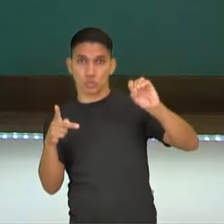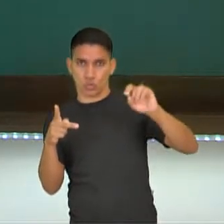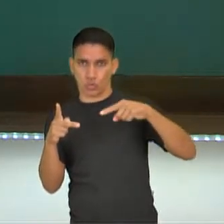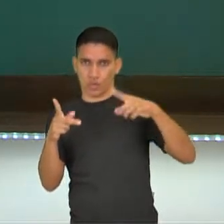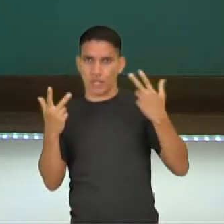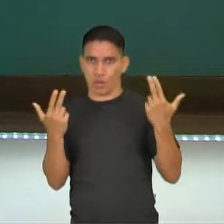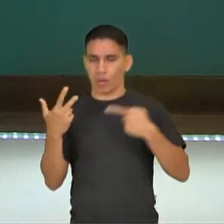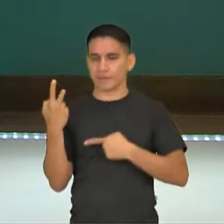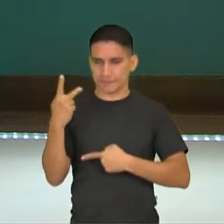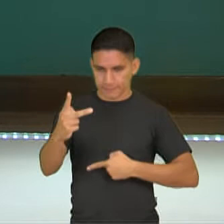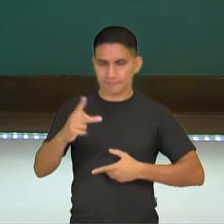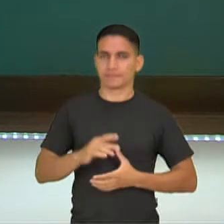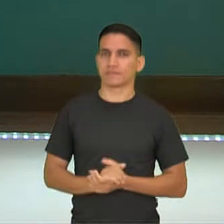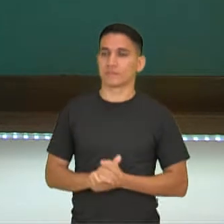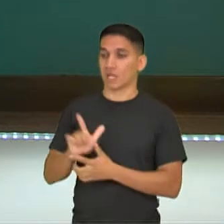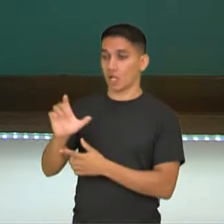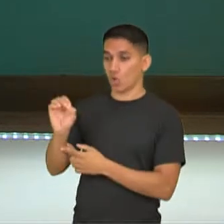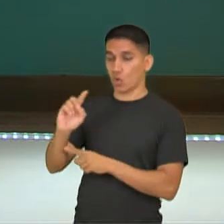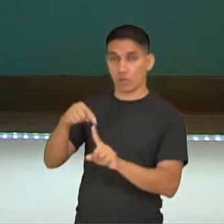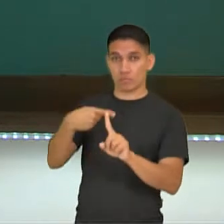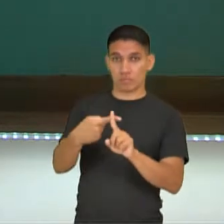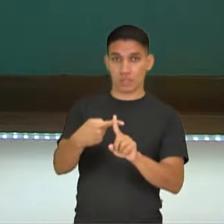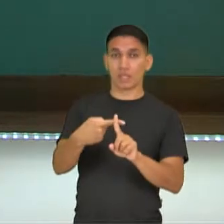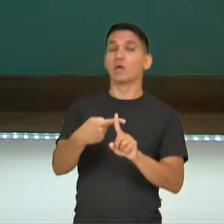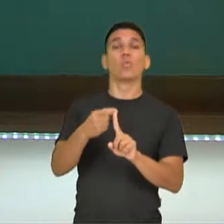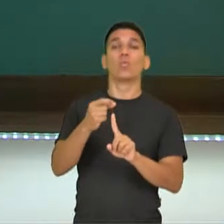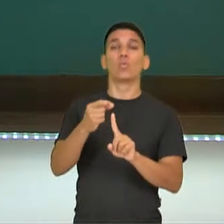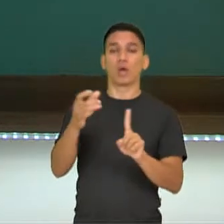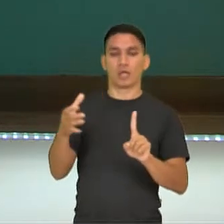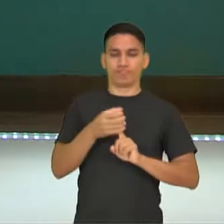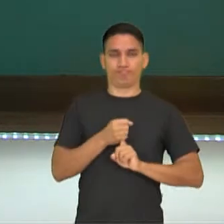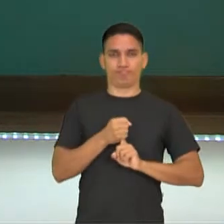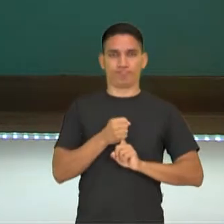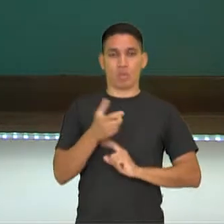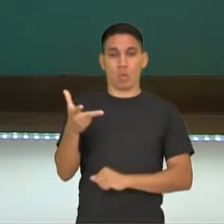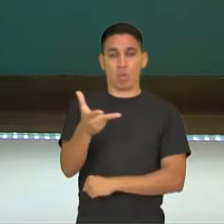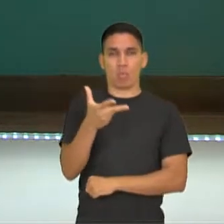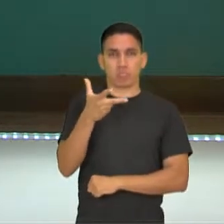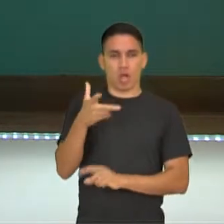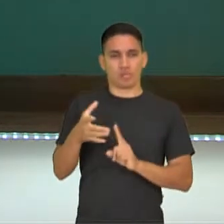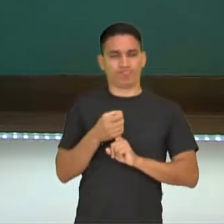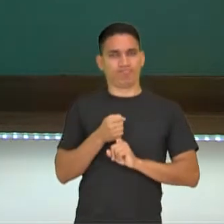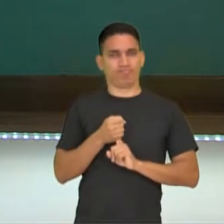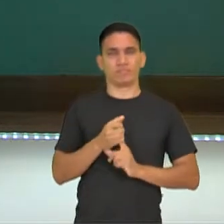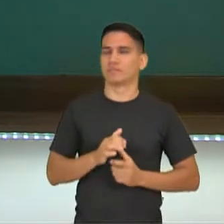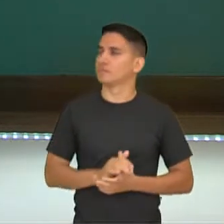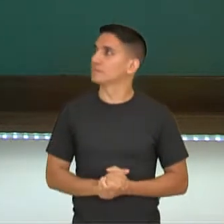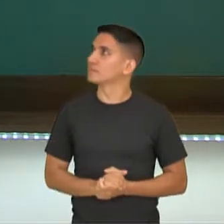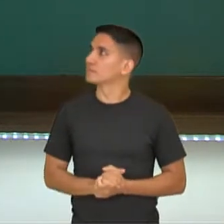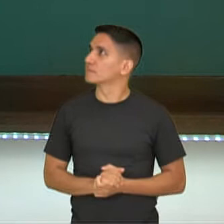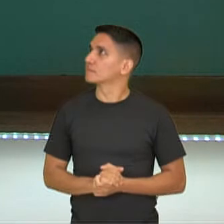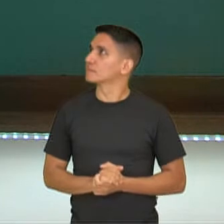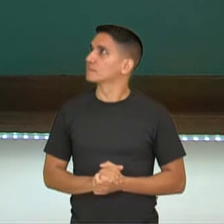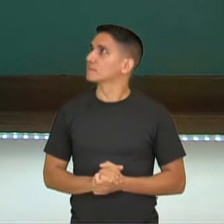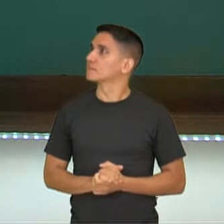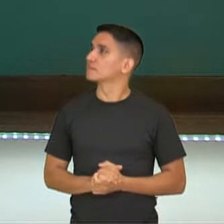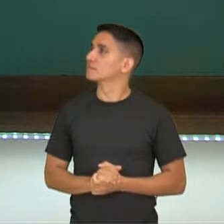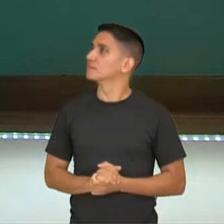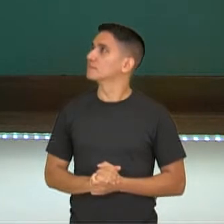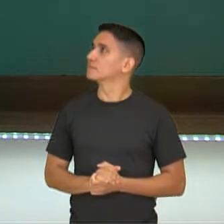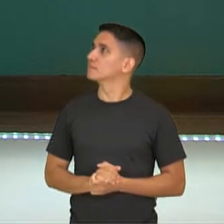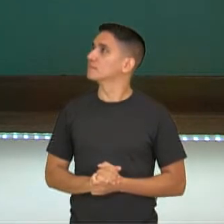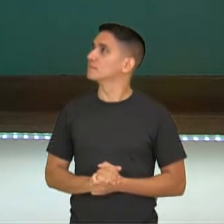É lo mais possessivo igual lo mais el pronombre possessivo. Sustantiva e hace